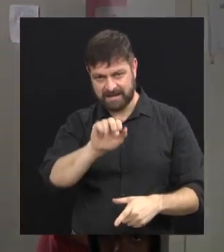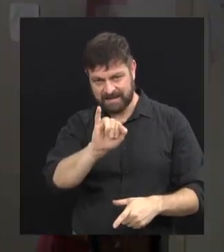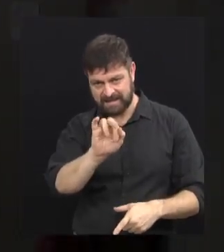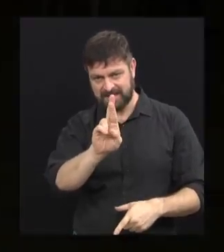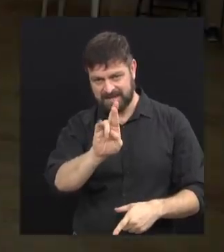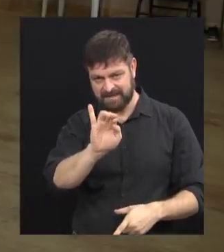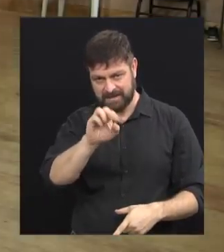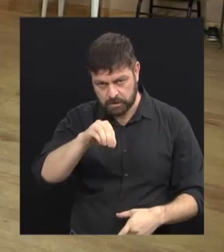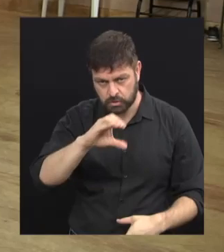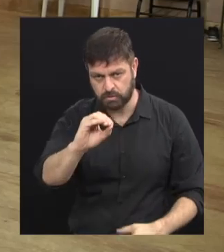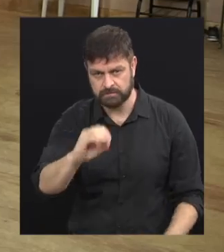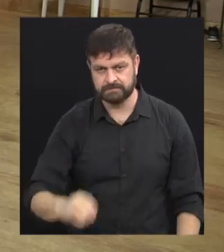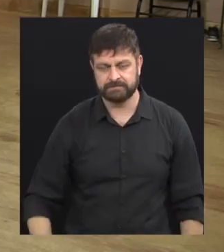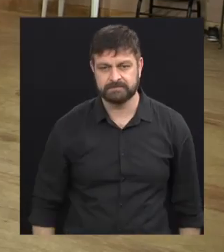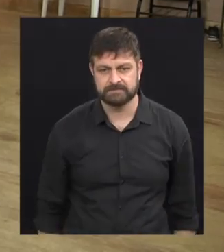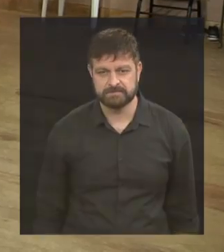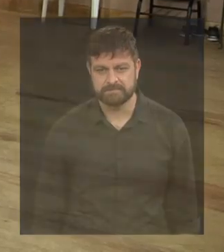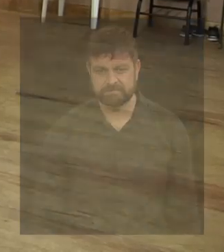Quirino. Até já!